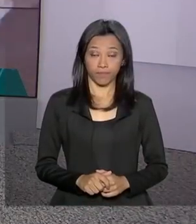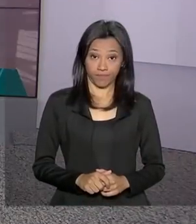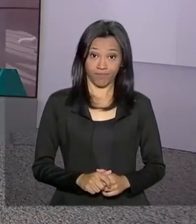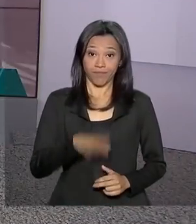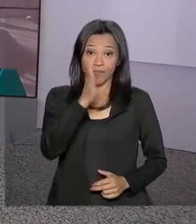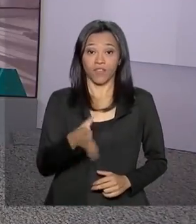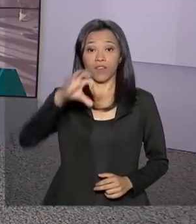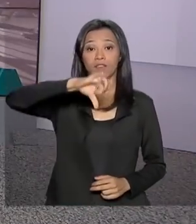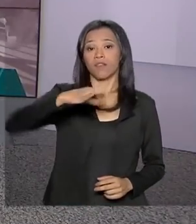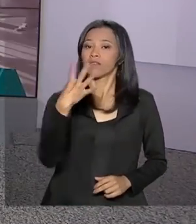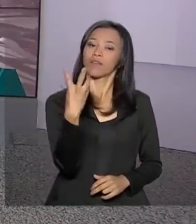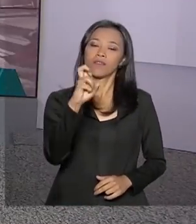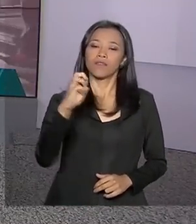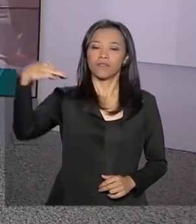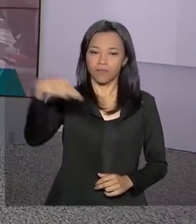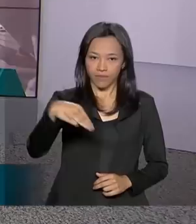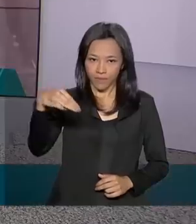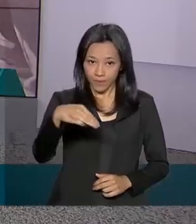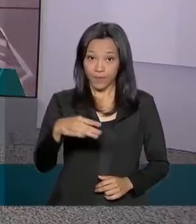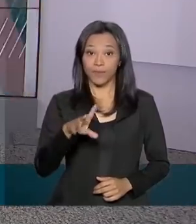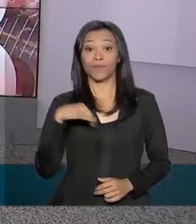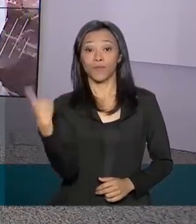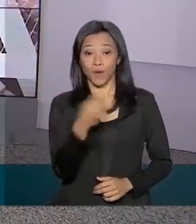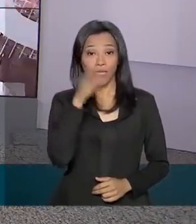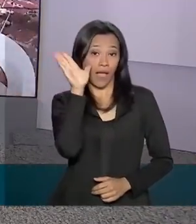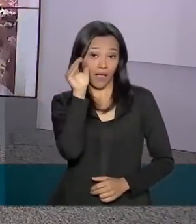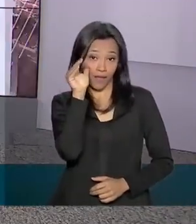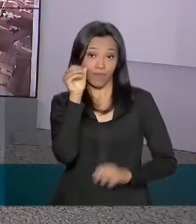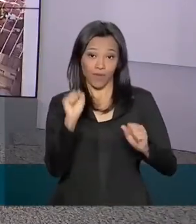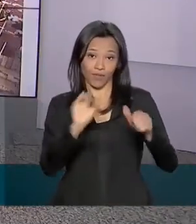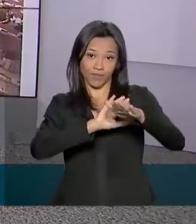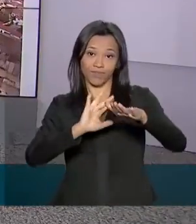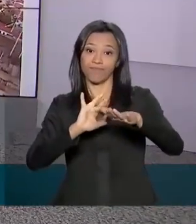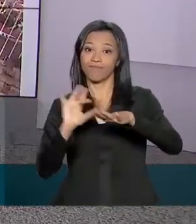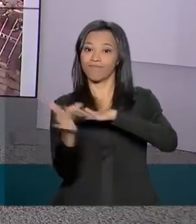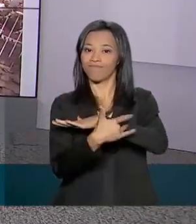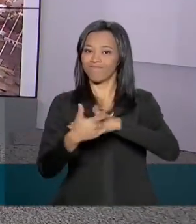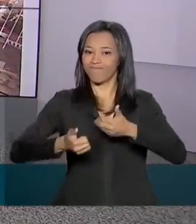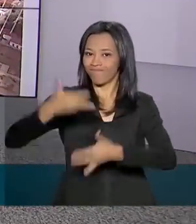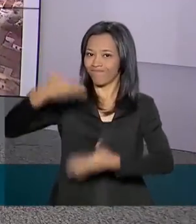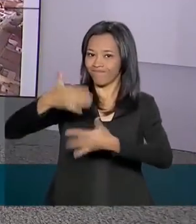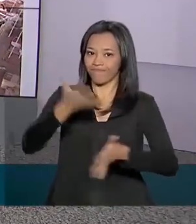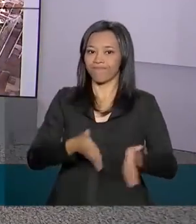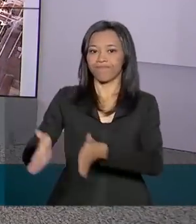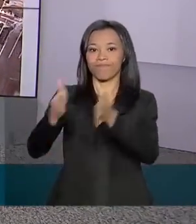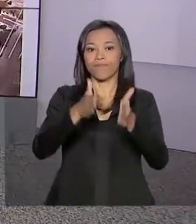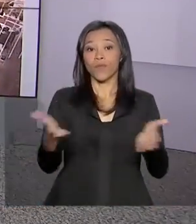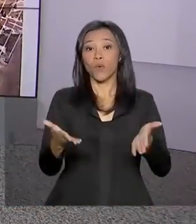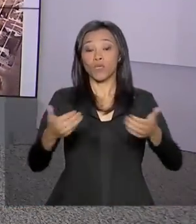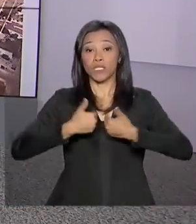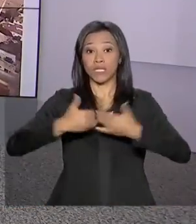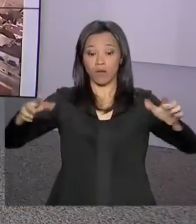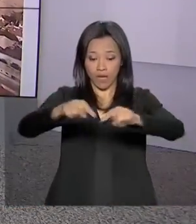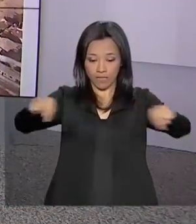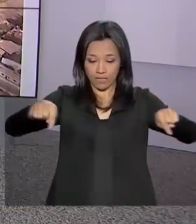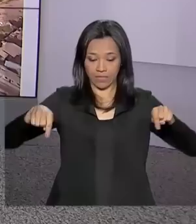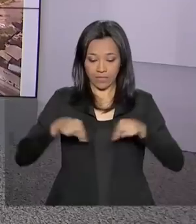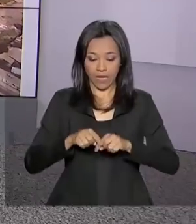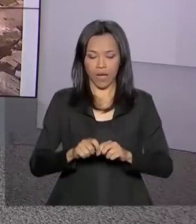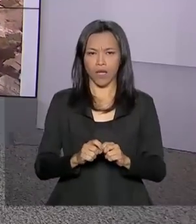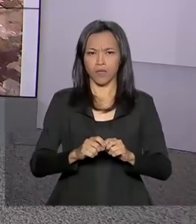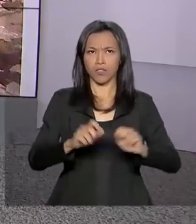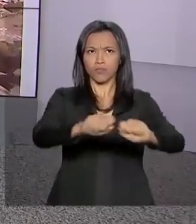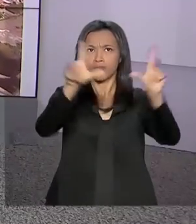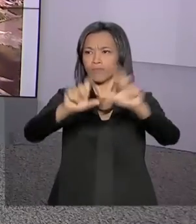São 9 horas e 45 minutos, estamos ao vivo também pelas nossas redes sociais. Inaugurada hoje a sala de comando e controle para